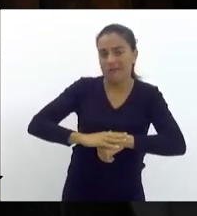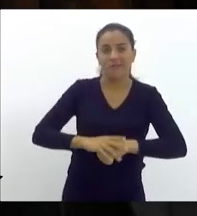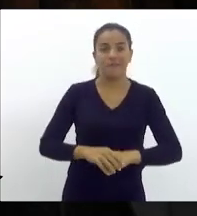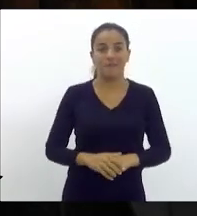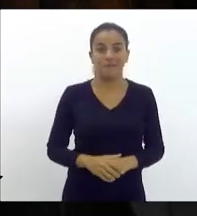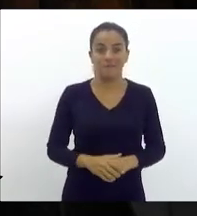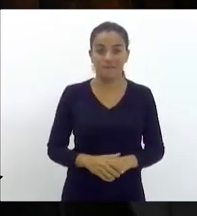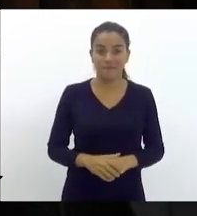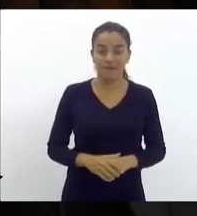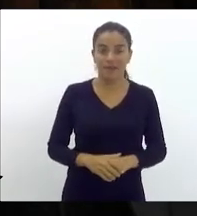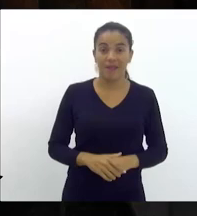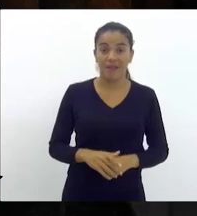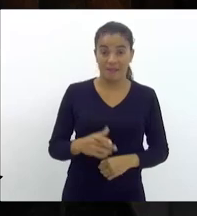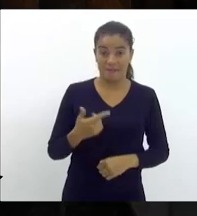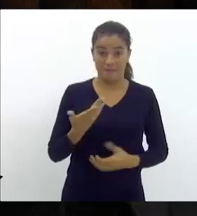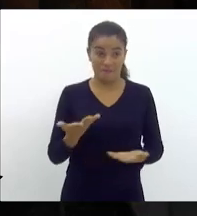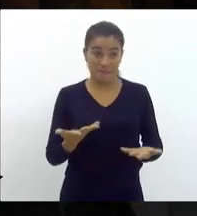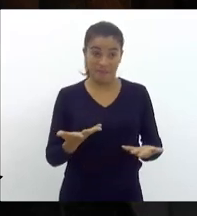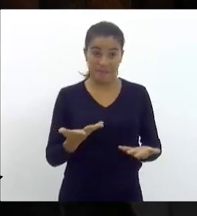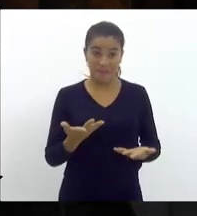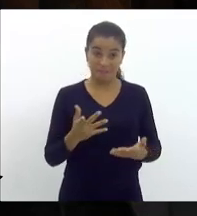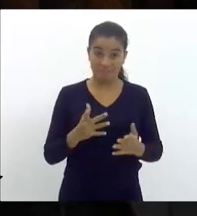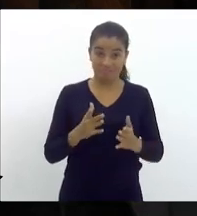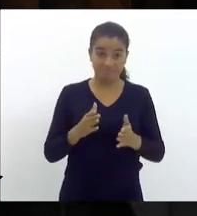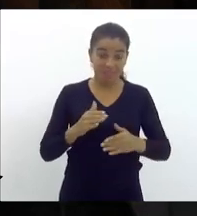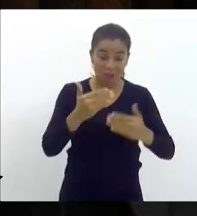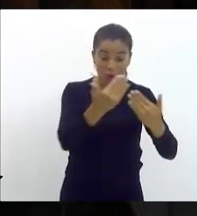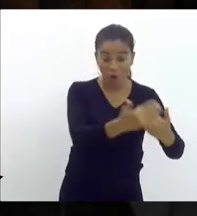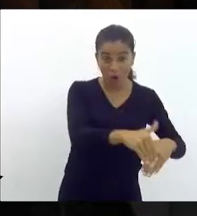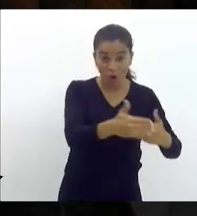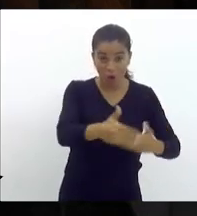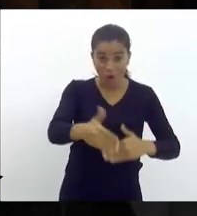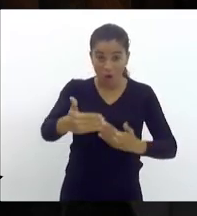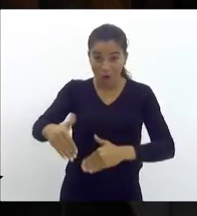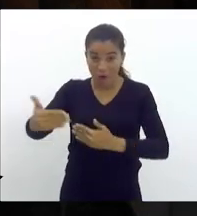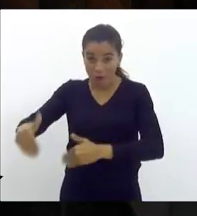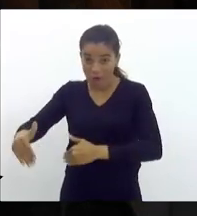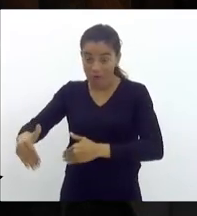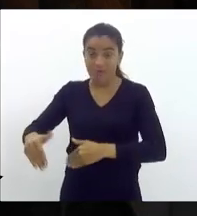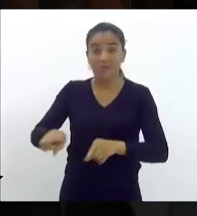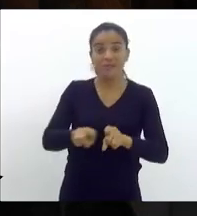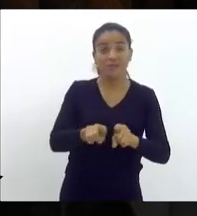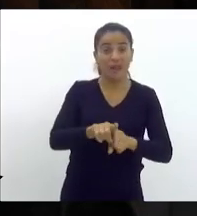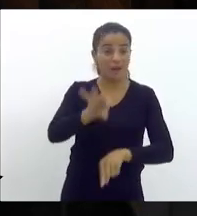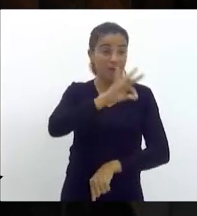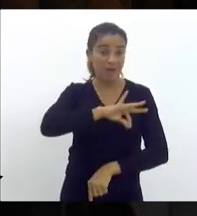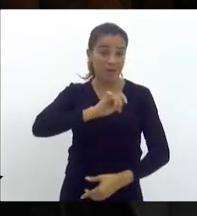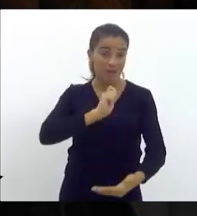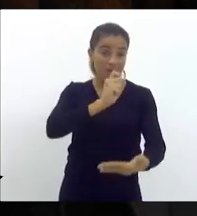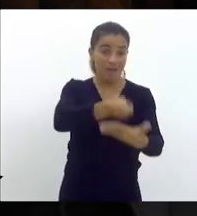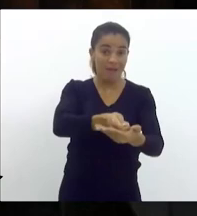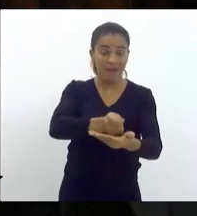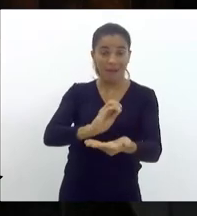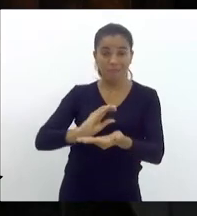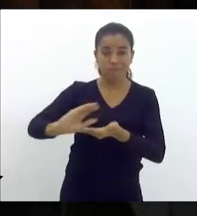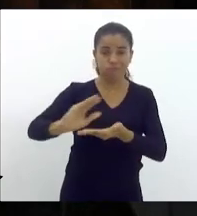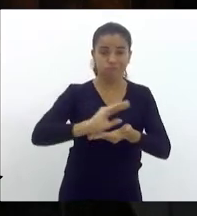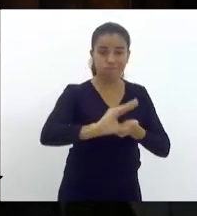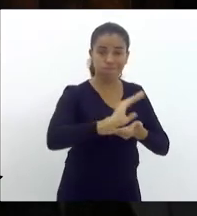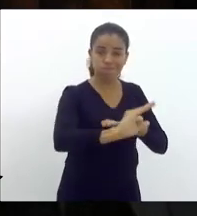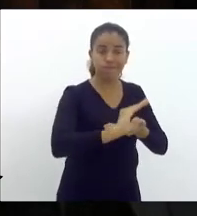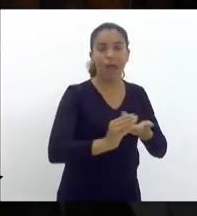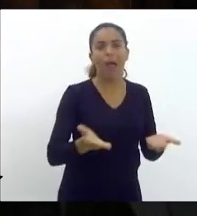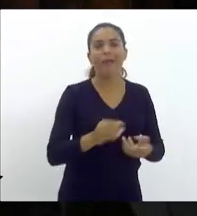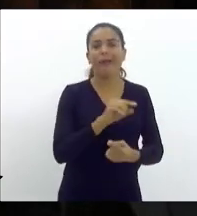de qualificar, fazer concurso público, e na hora de remunerar, aí